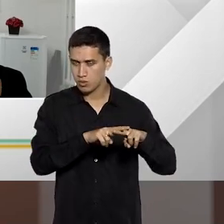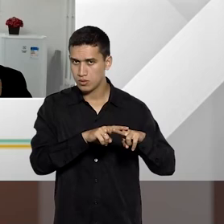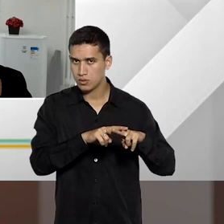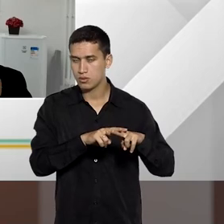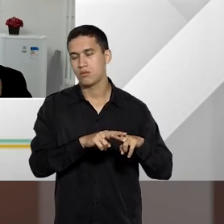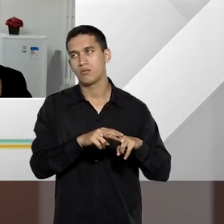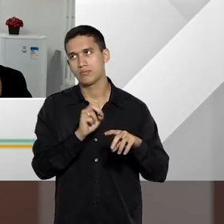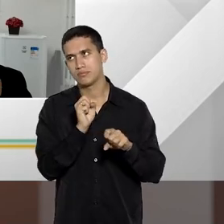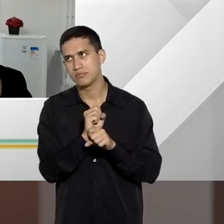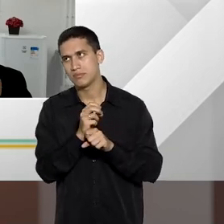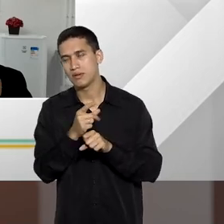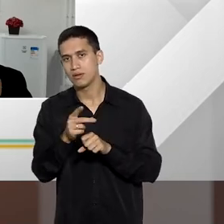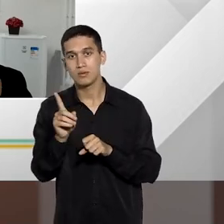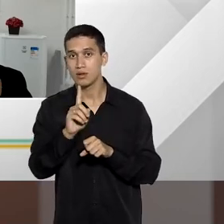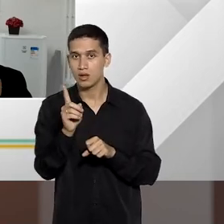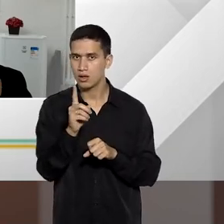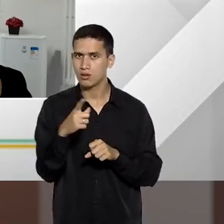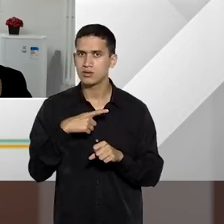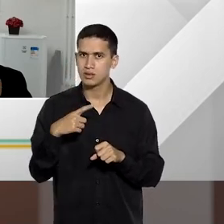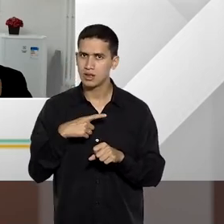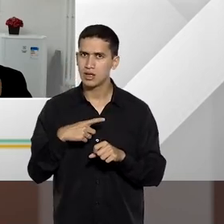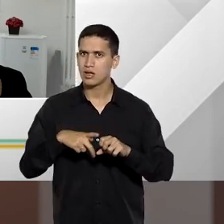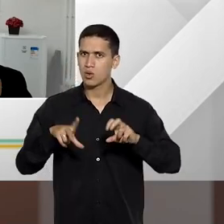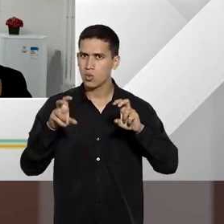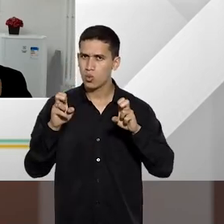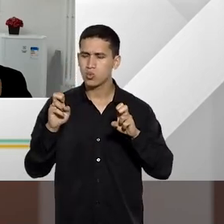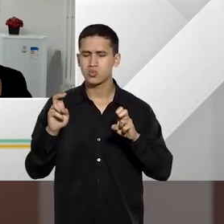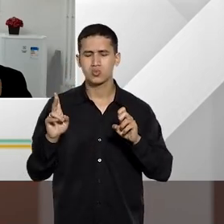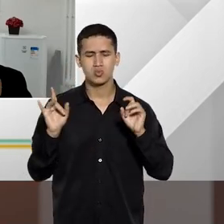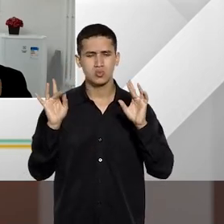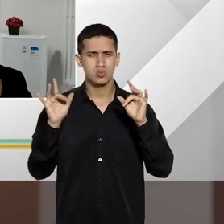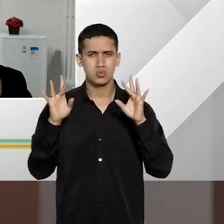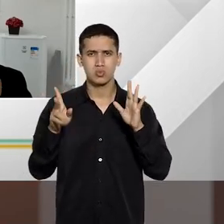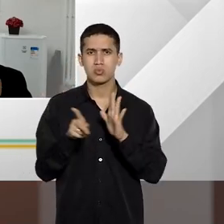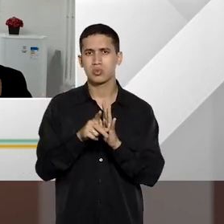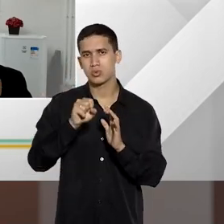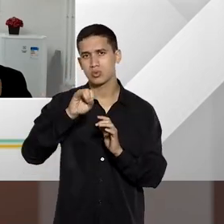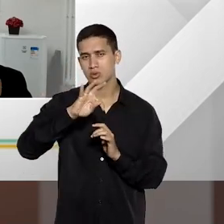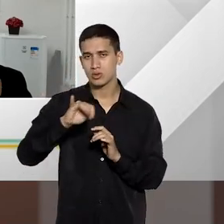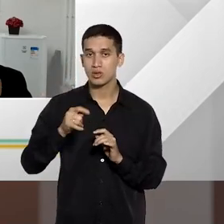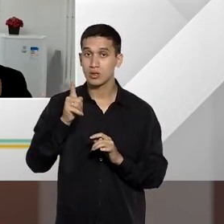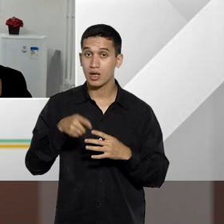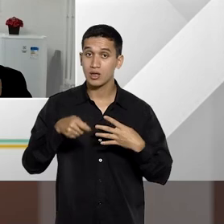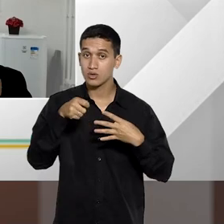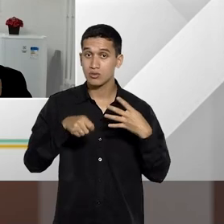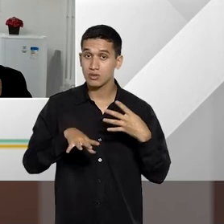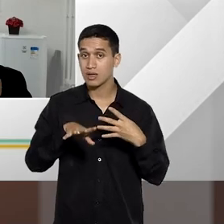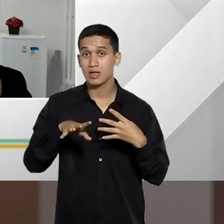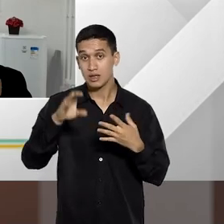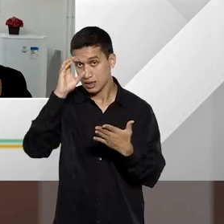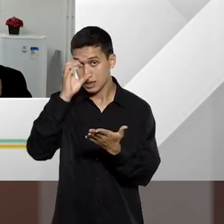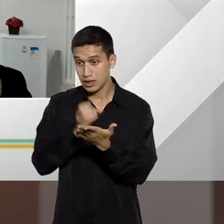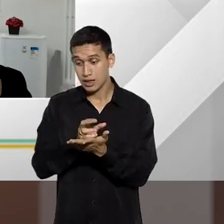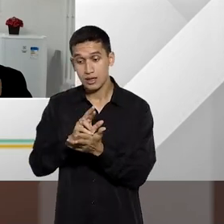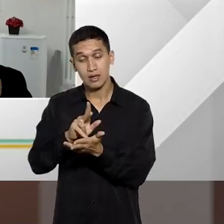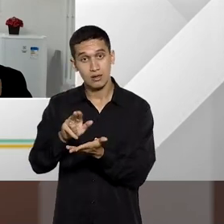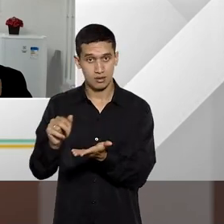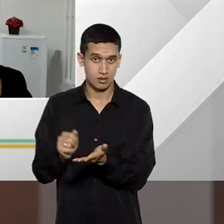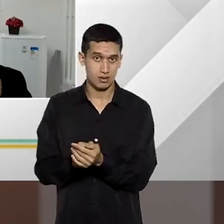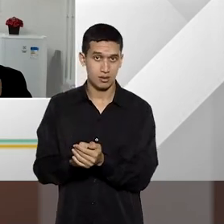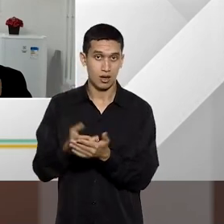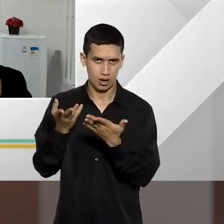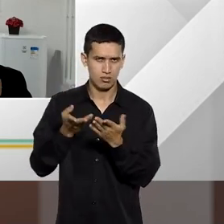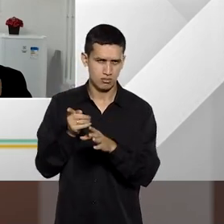deixe. Nós temos um material maravilhoso do STJ, disponível no site do STJ, que é o Jurisprudência em Teses, né? E o Jurisprudência em Teses